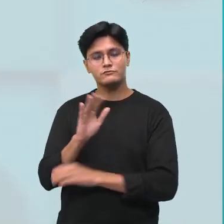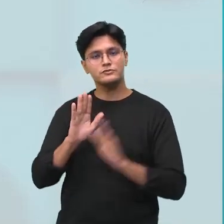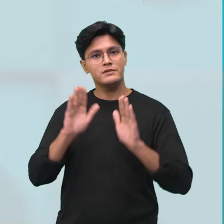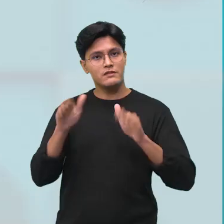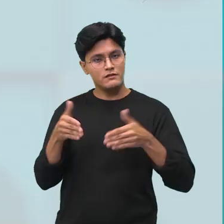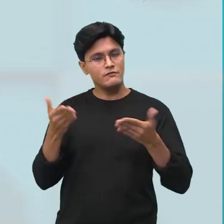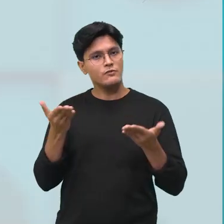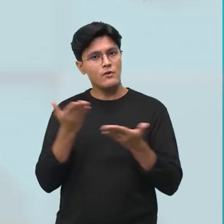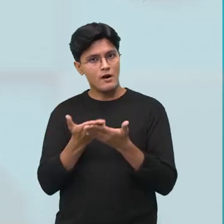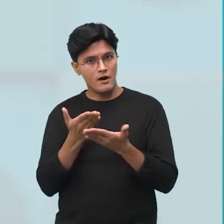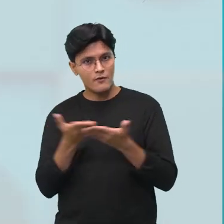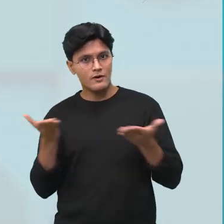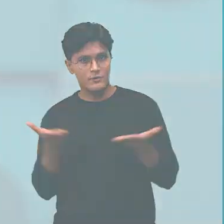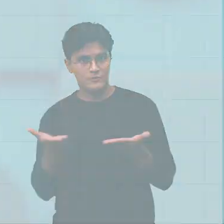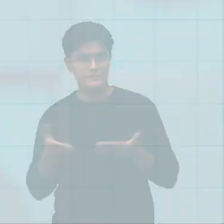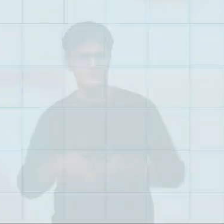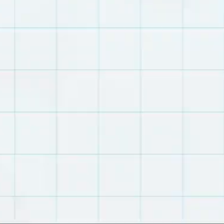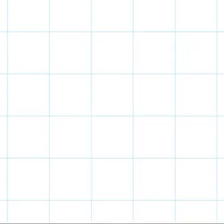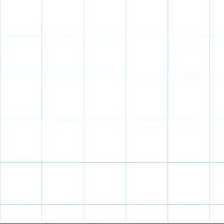nessa aula. Vamos comigo!